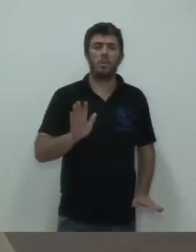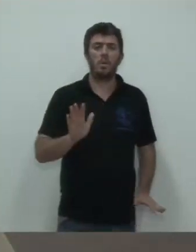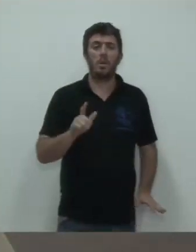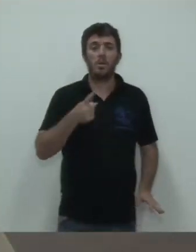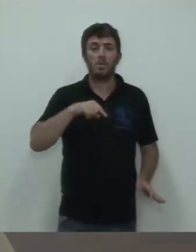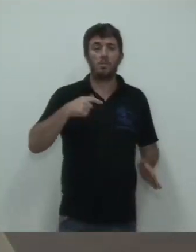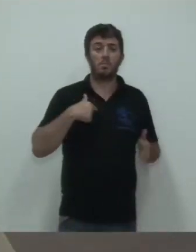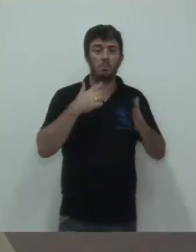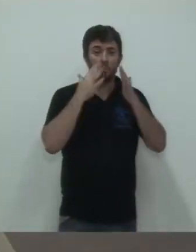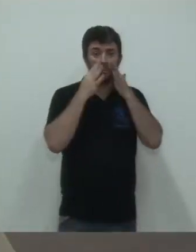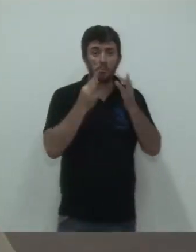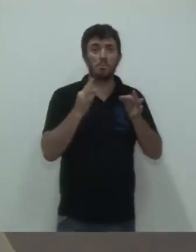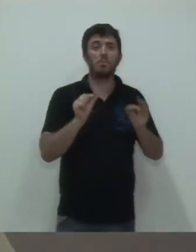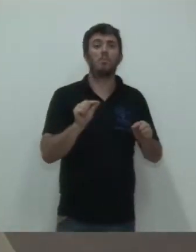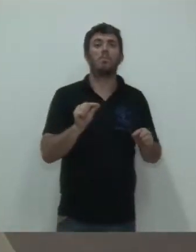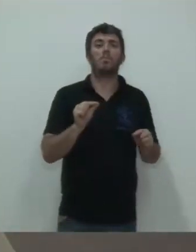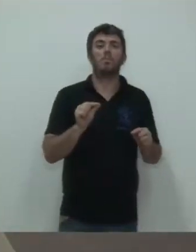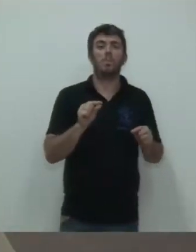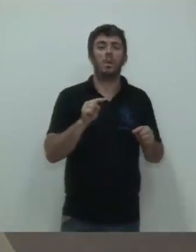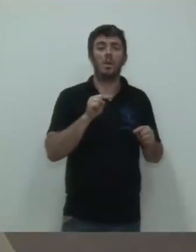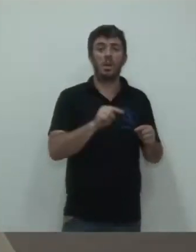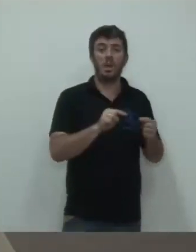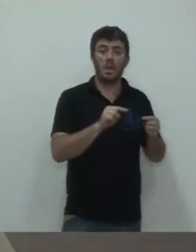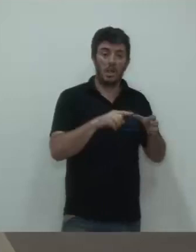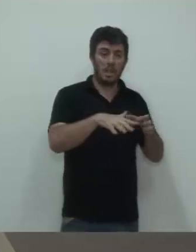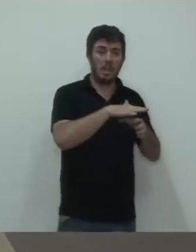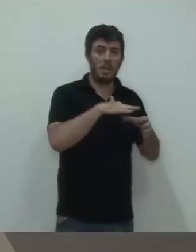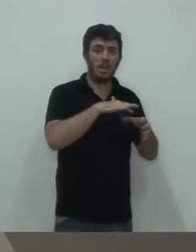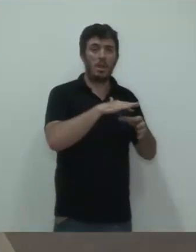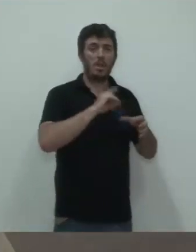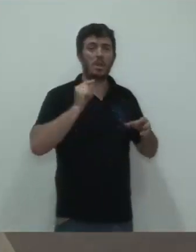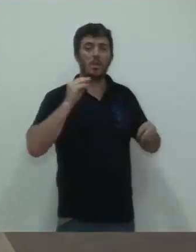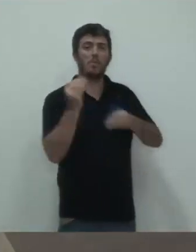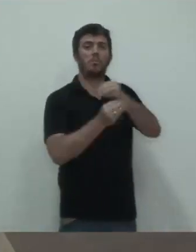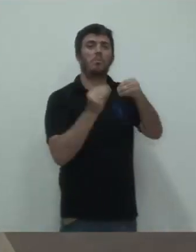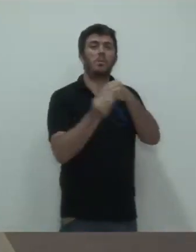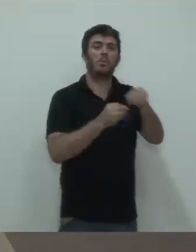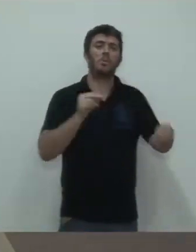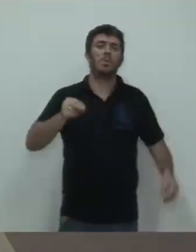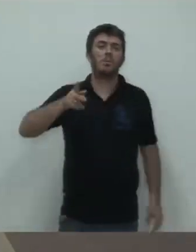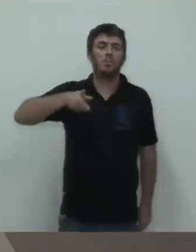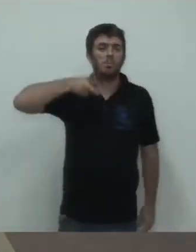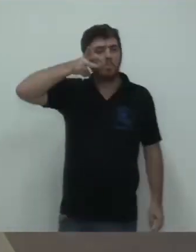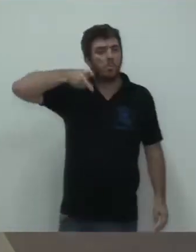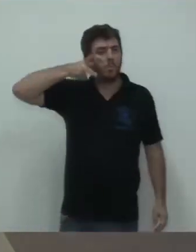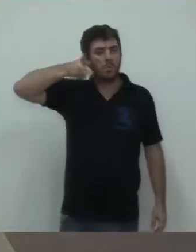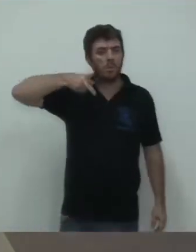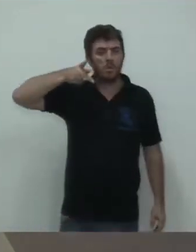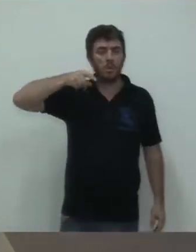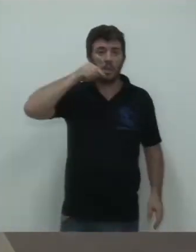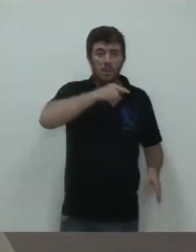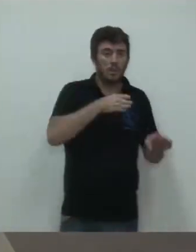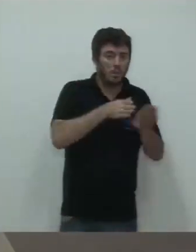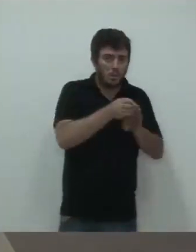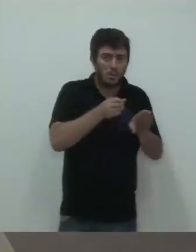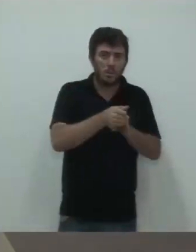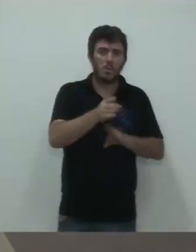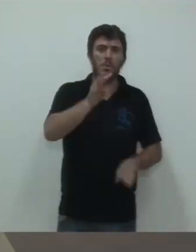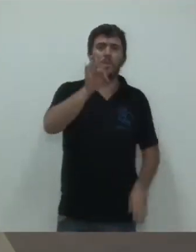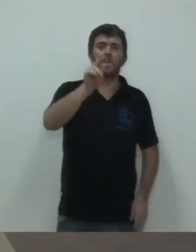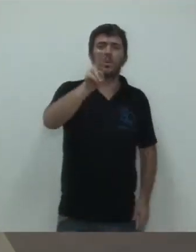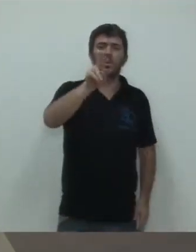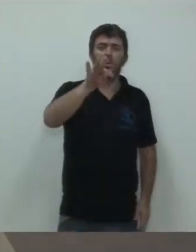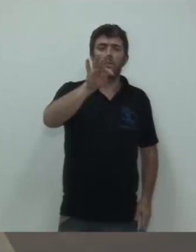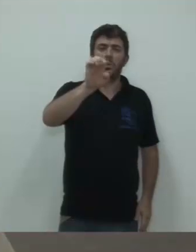atentos para que não se transforme o trabalho, que é fundamental, o Conselho Tutelar vai estar trabalhando. com as